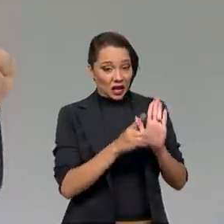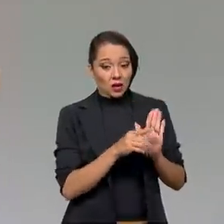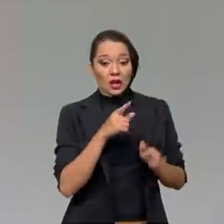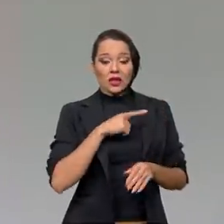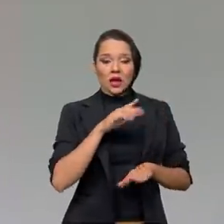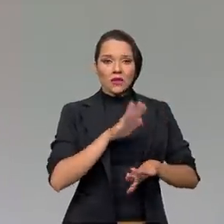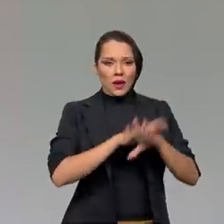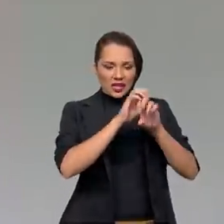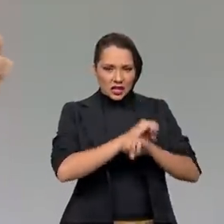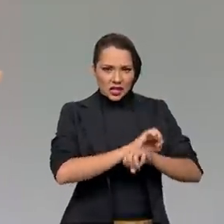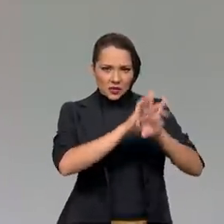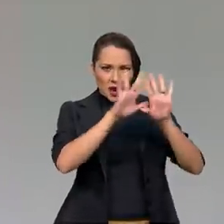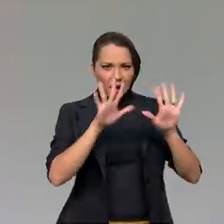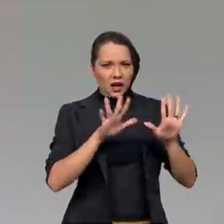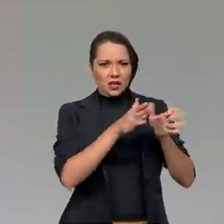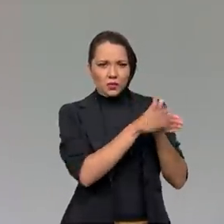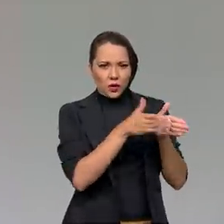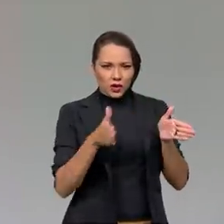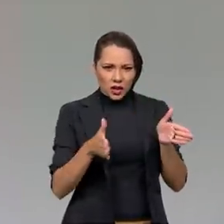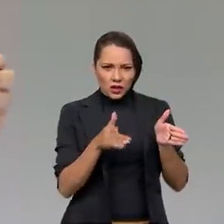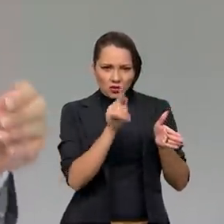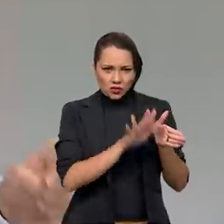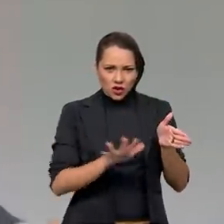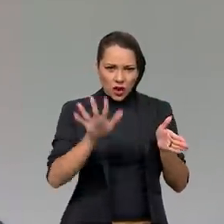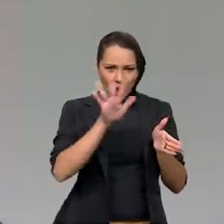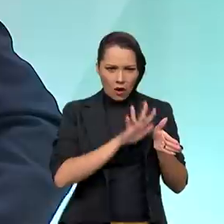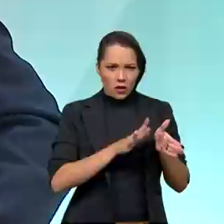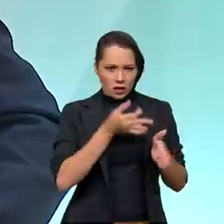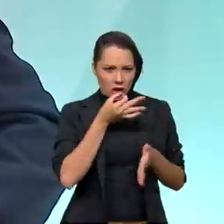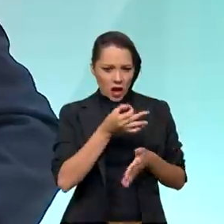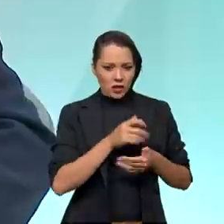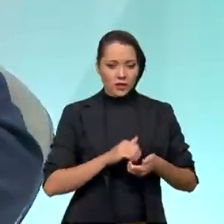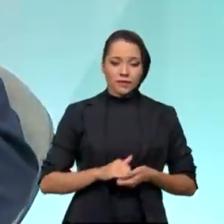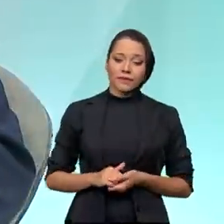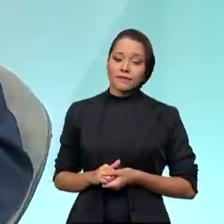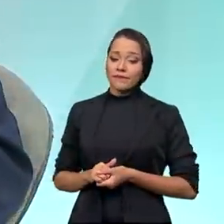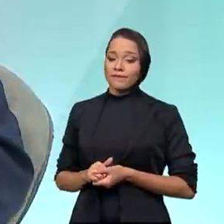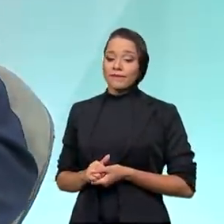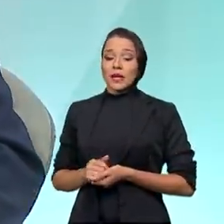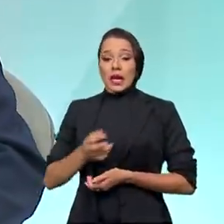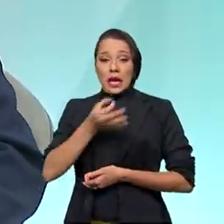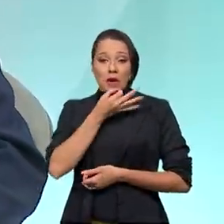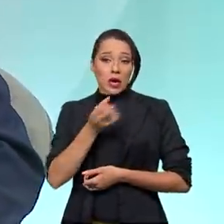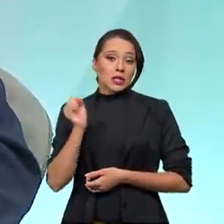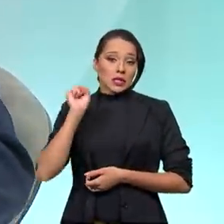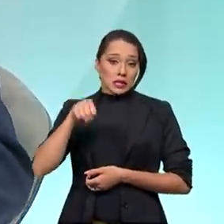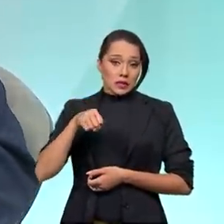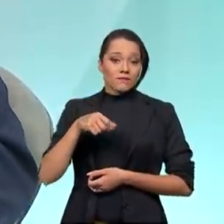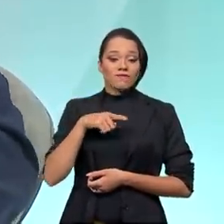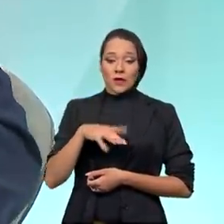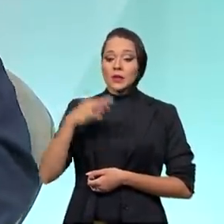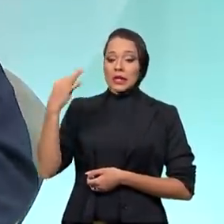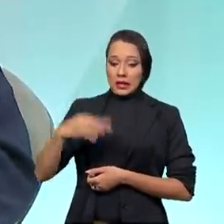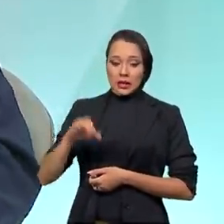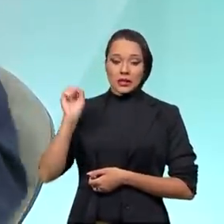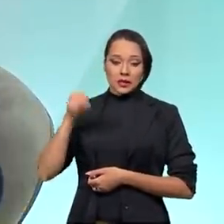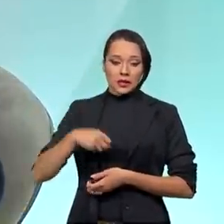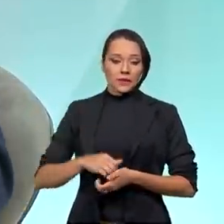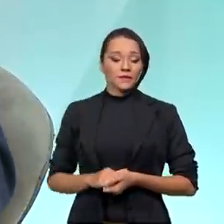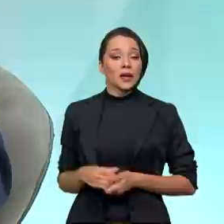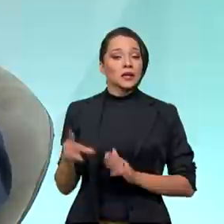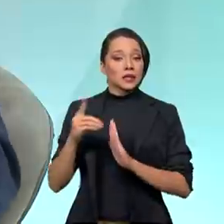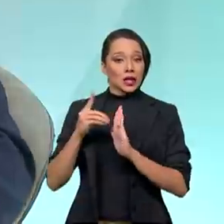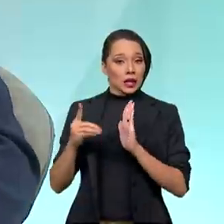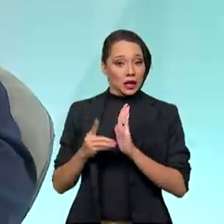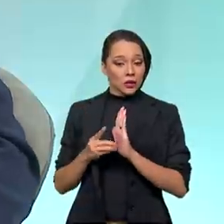mais transparência em relação a esse processo como um todo, na visão do senhor, secretário? Eu acho que sim, tenho certeza que sim. Esse